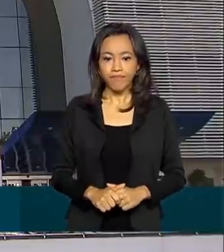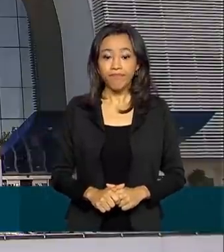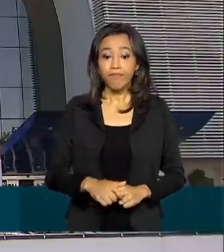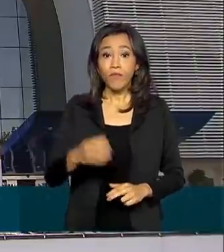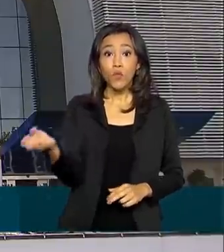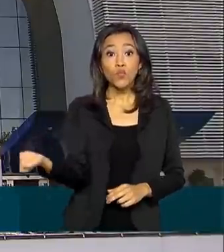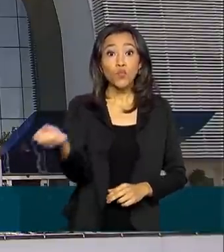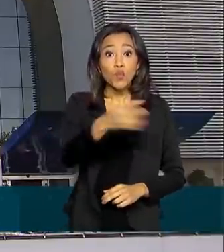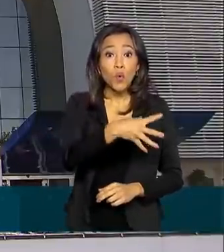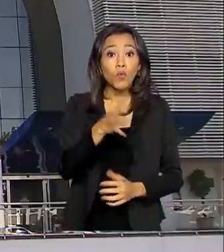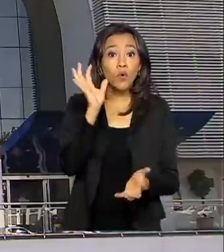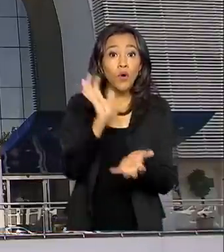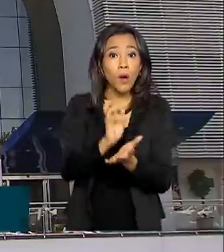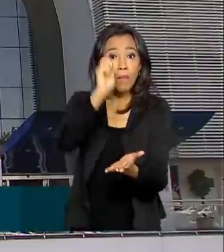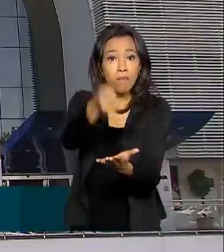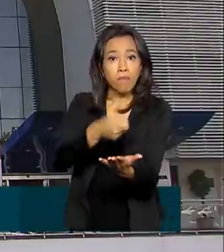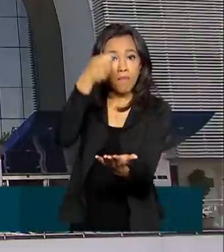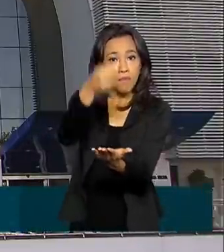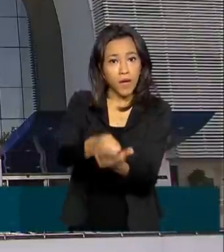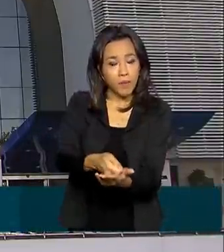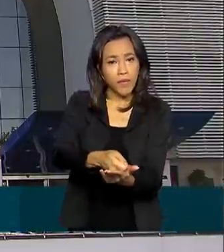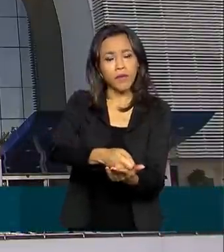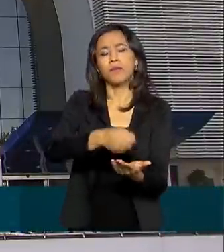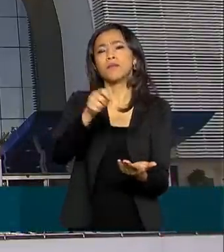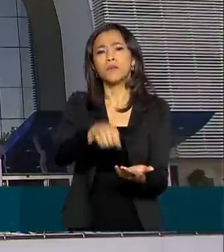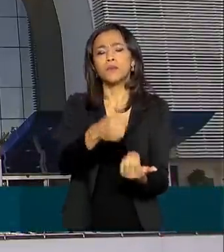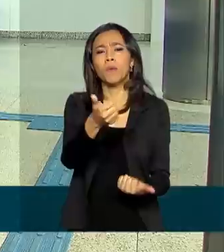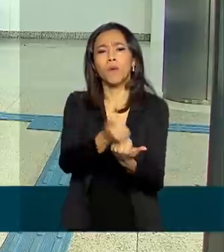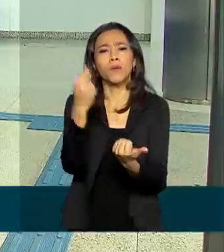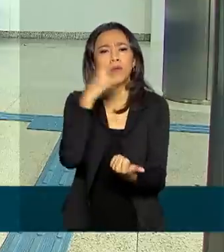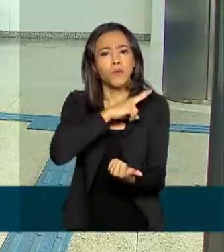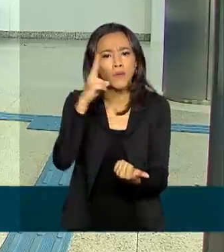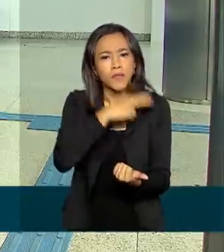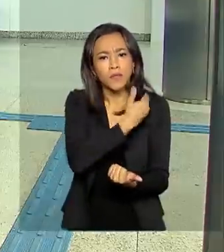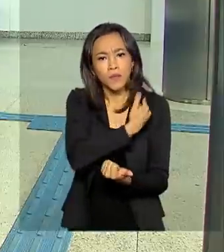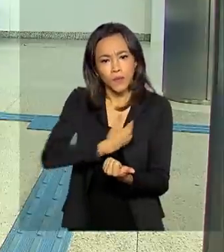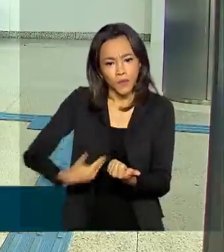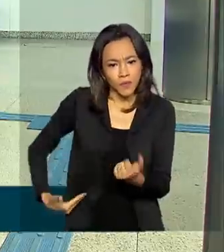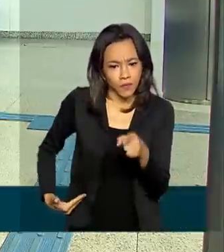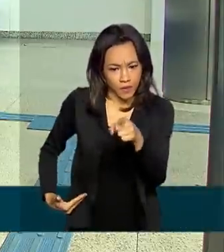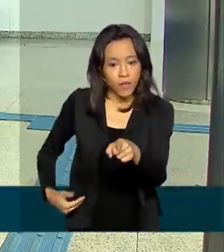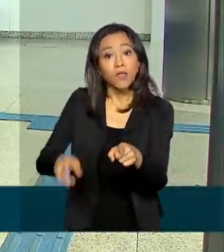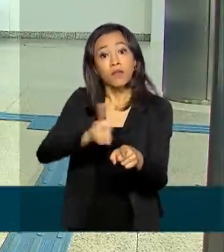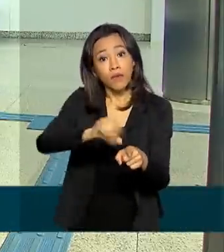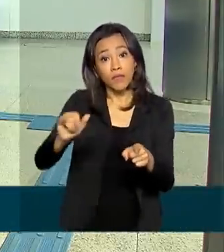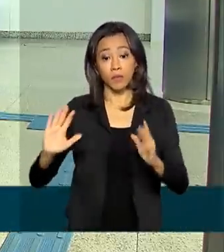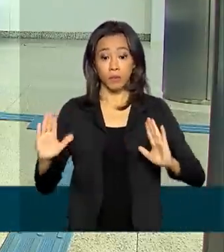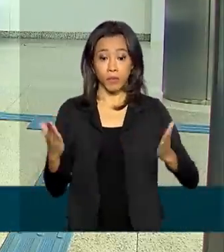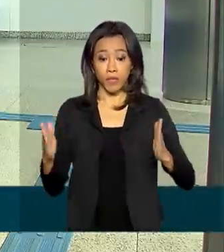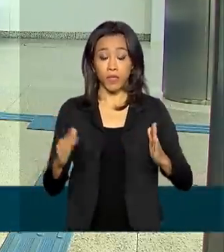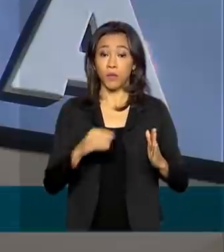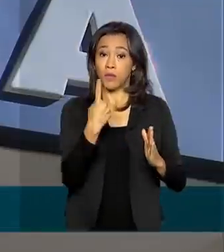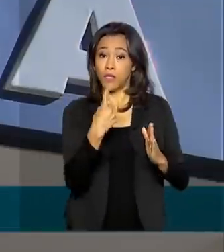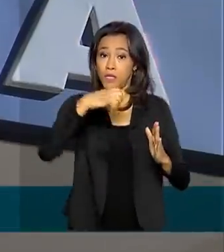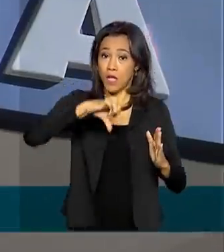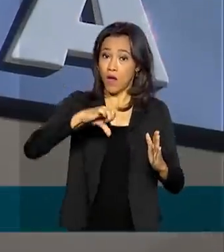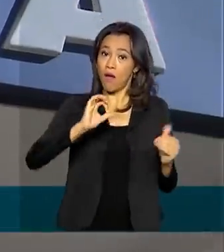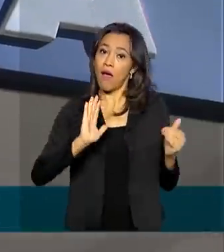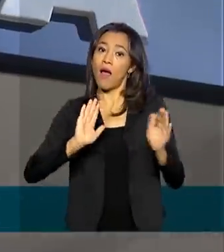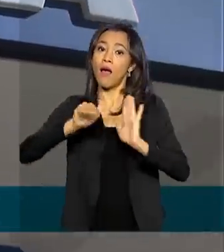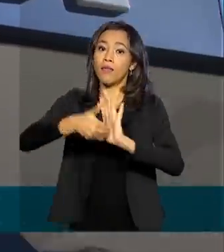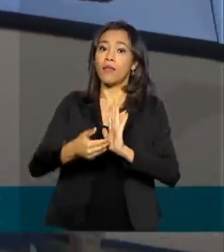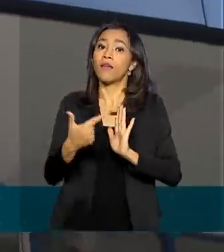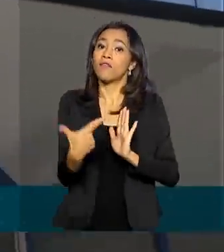O novo lote da primeira parcela do auxílio emergencial do governo federal será pago entre os dias 19 e